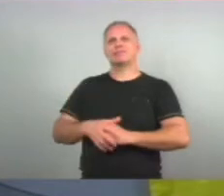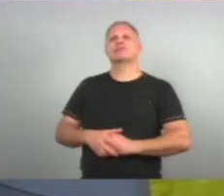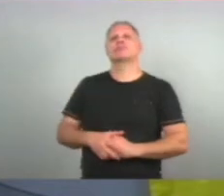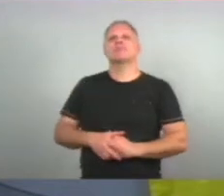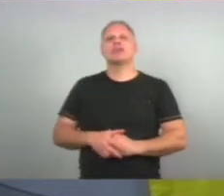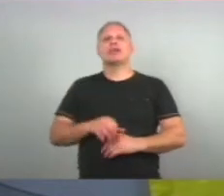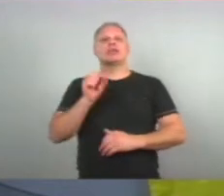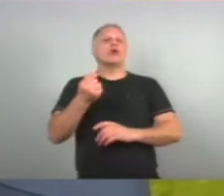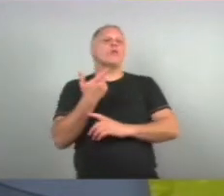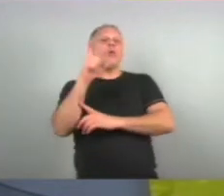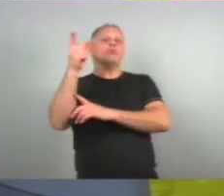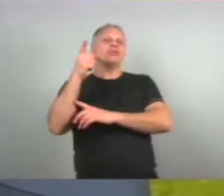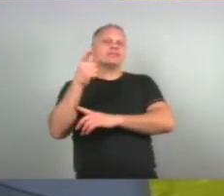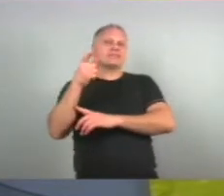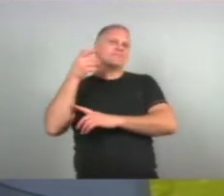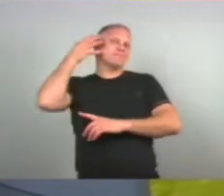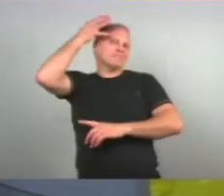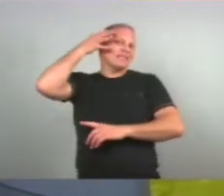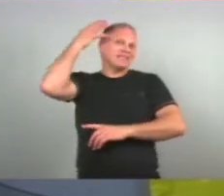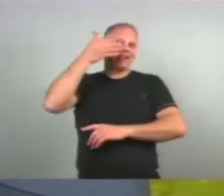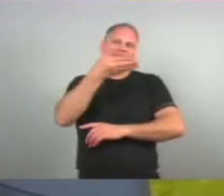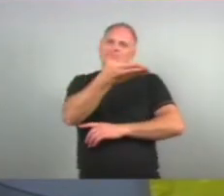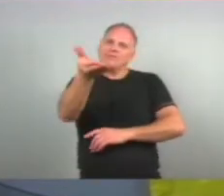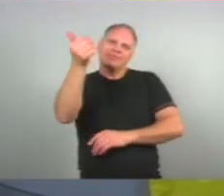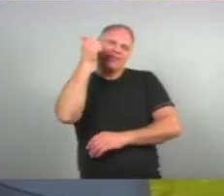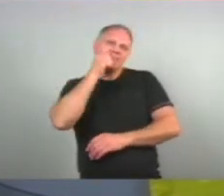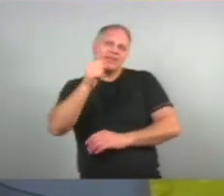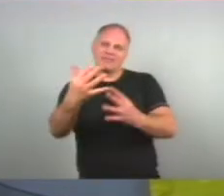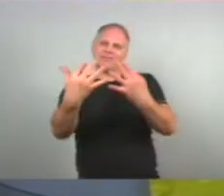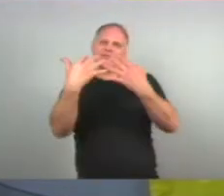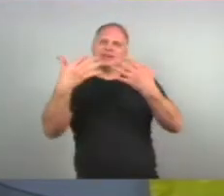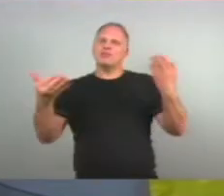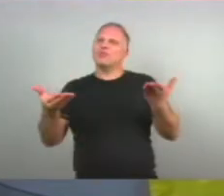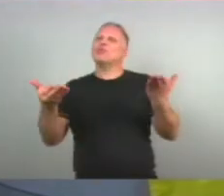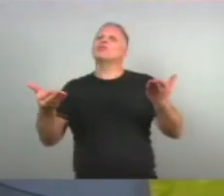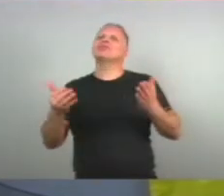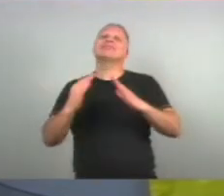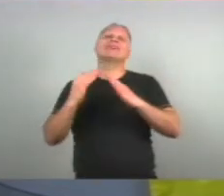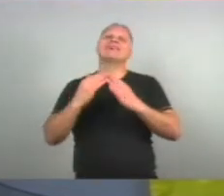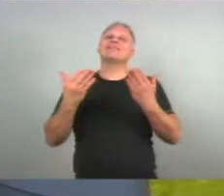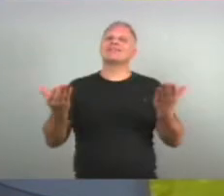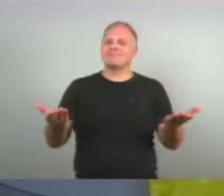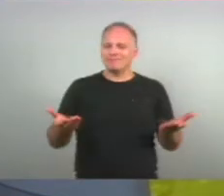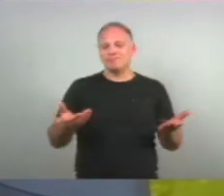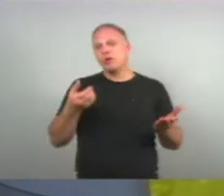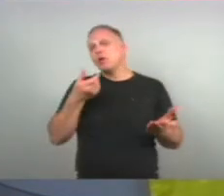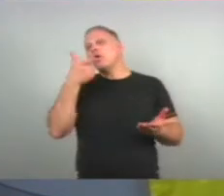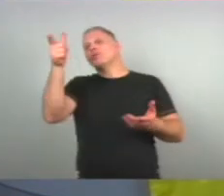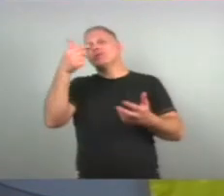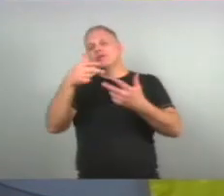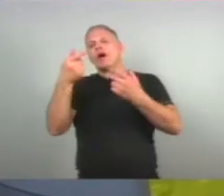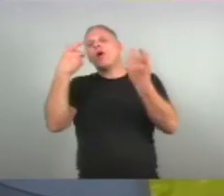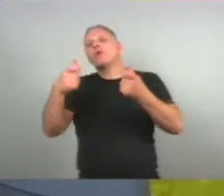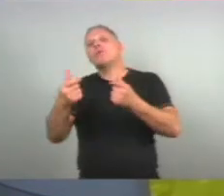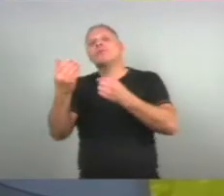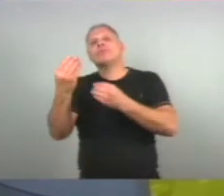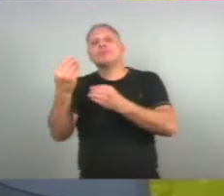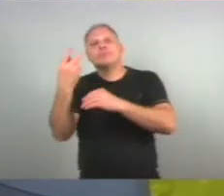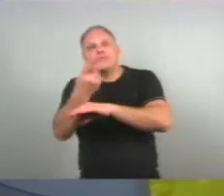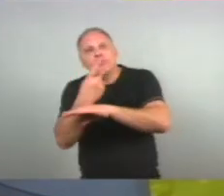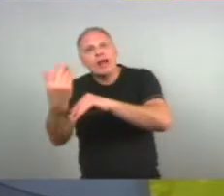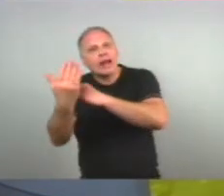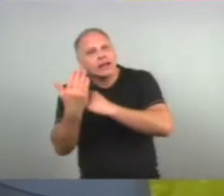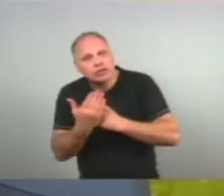E que outras mensagens Tu deixaria Para essas mulheres Que estão nos assistindo Em casa hoje Para elas buscarem ajuda Sim